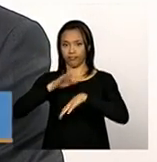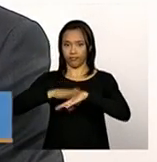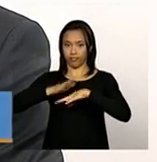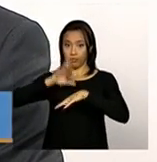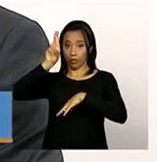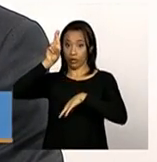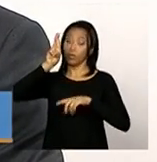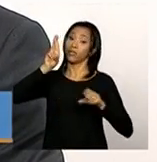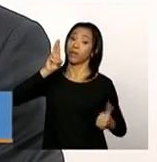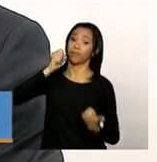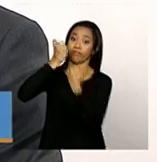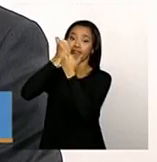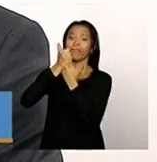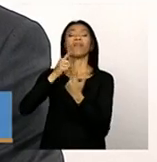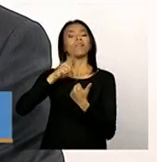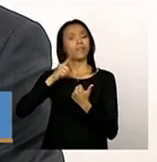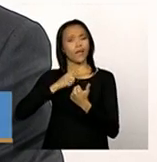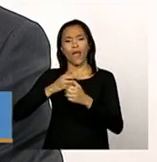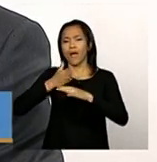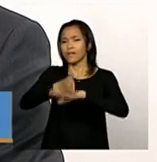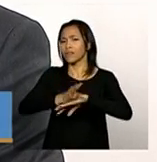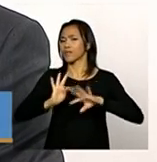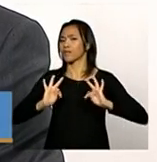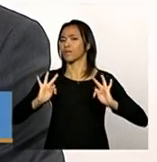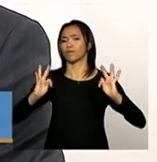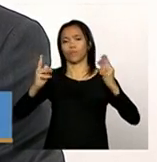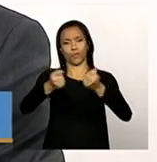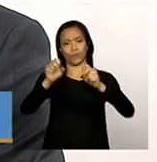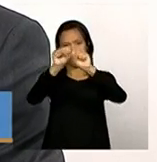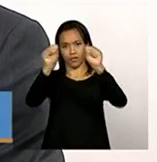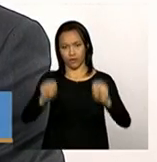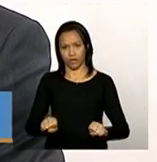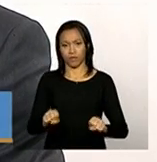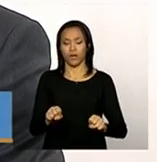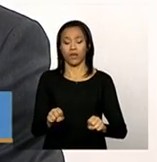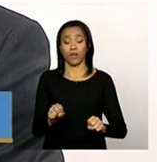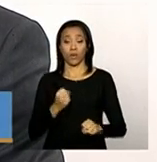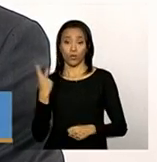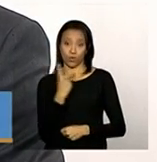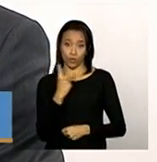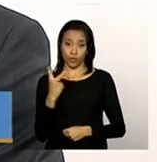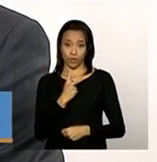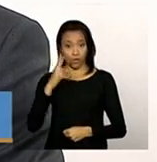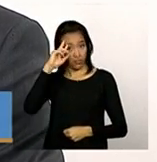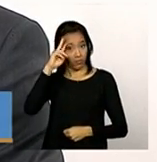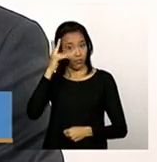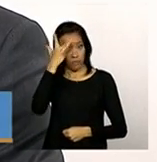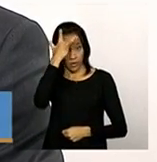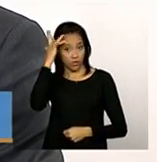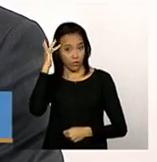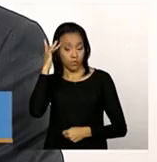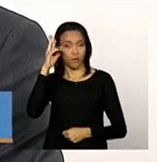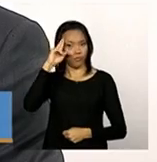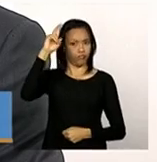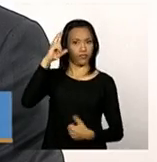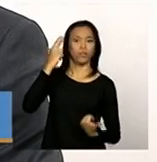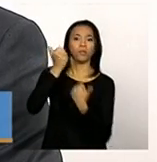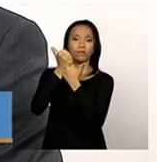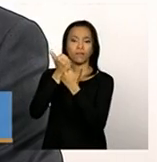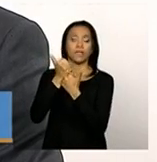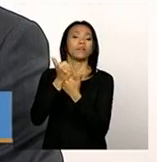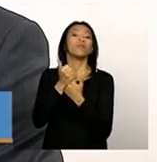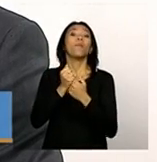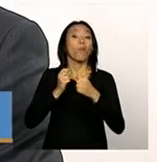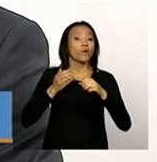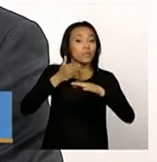o adjunto, eles possuem acesso a todos os sistemas. Eles possuem o sistema, além de autenticar, o sistema SA,